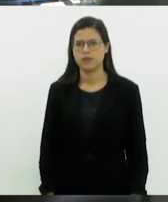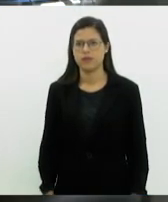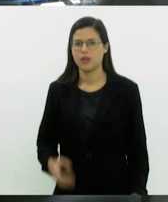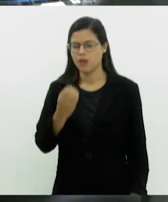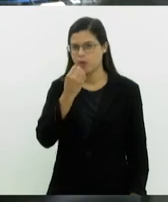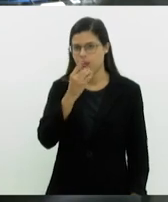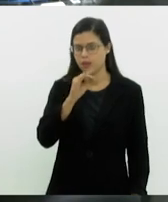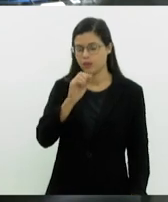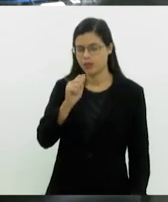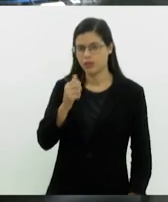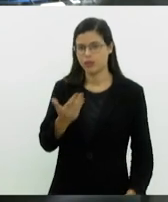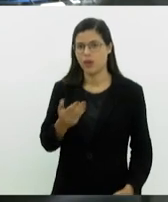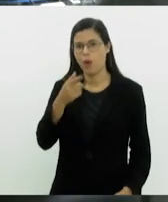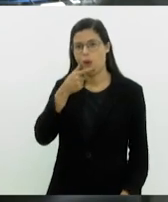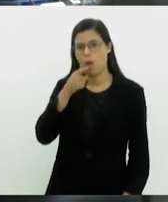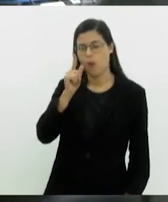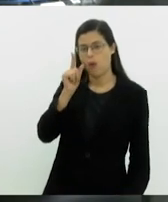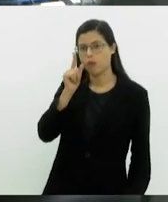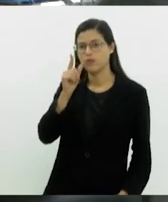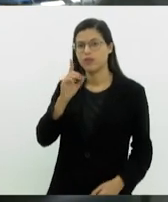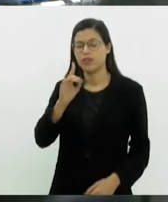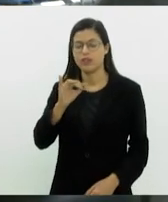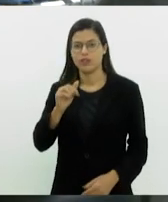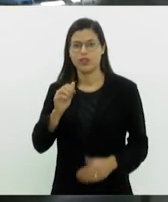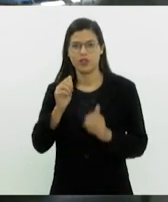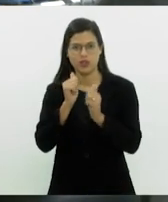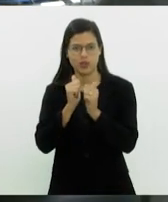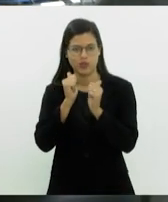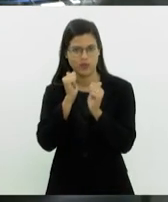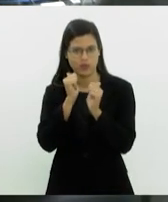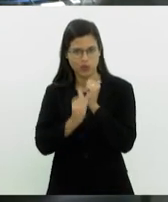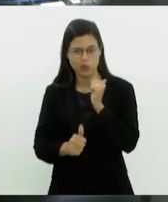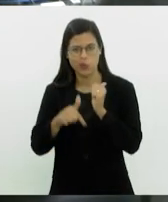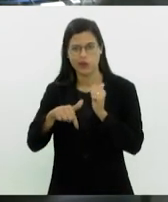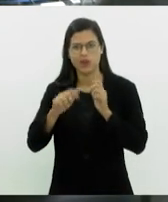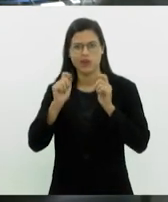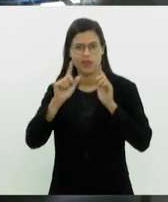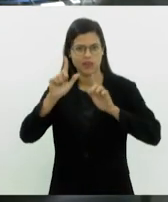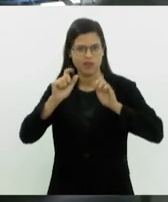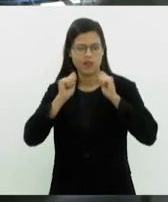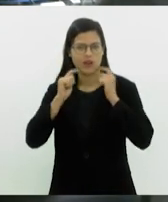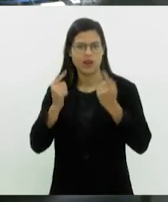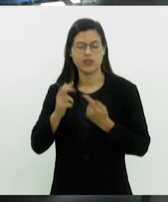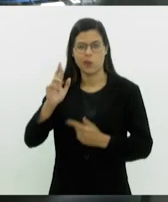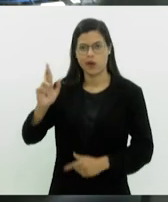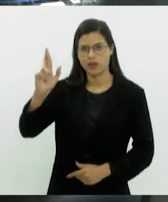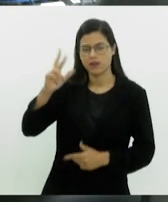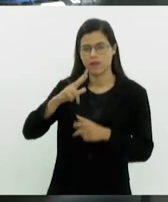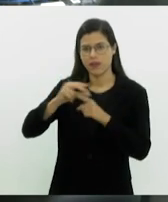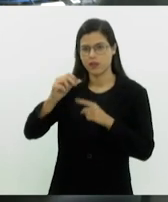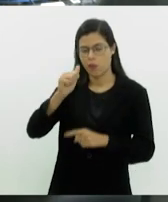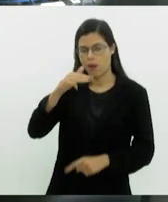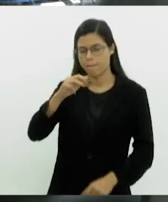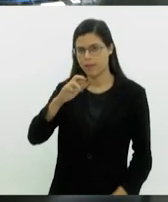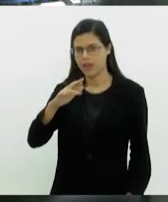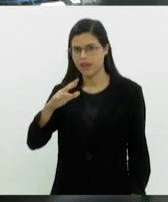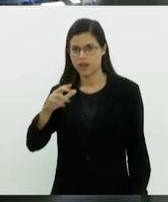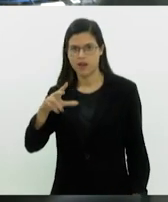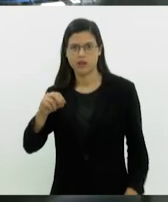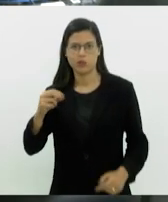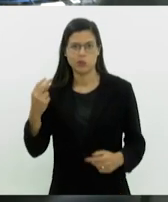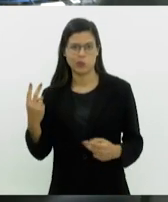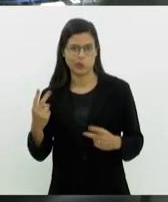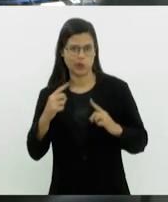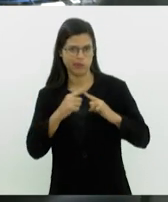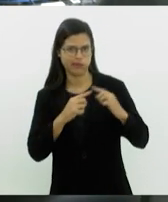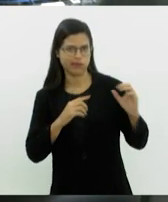Bom Dia, ontem foi dia de futebol aqui na TV Alerj. O Resende venceu o americano por 2 a 0 no estádio do Trabalhador em